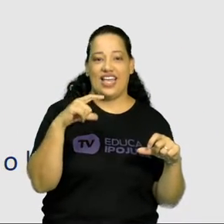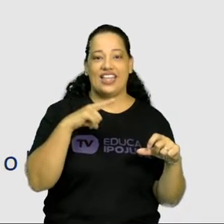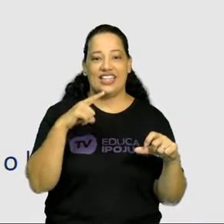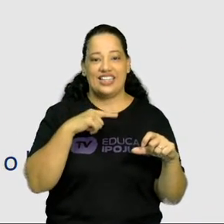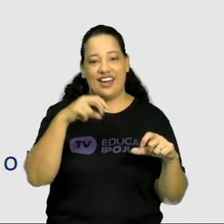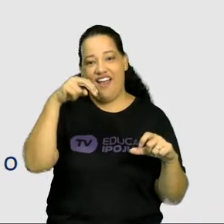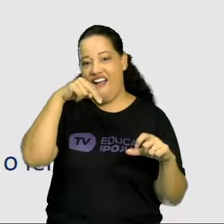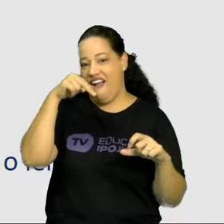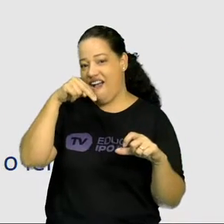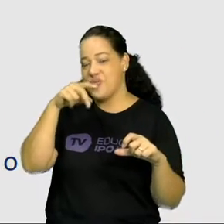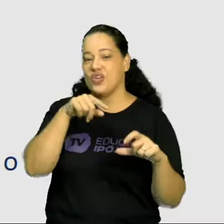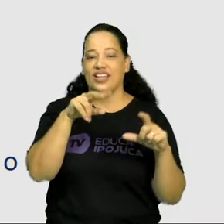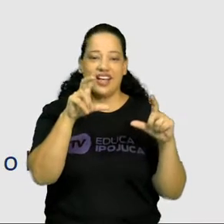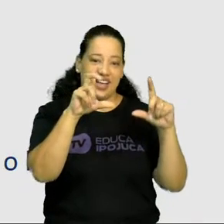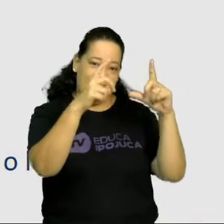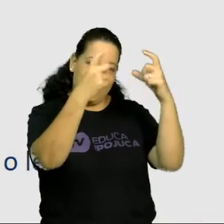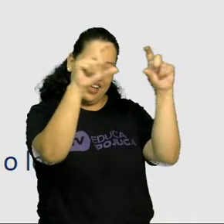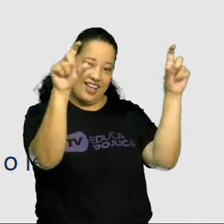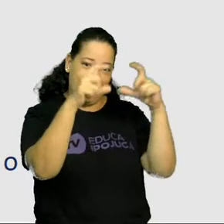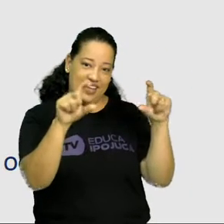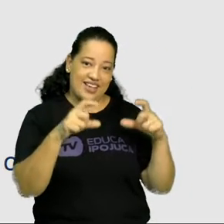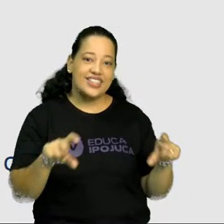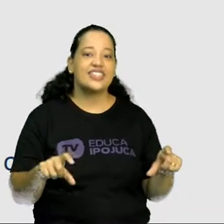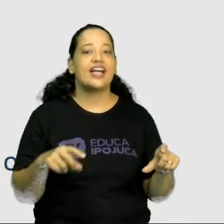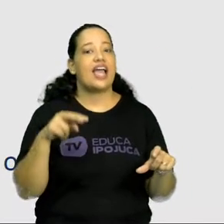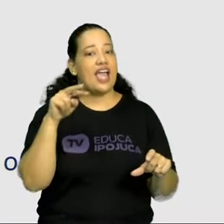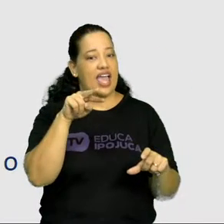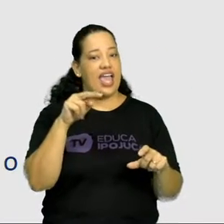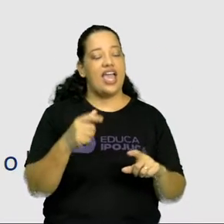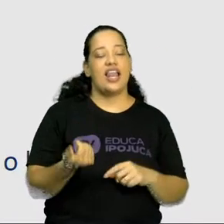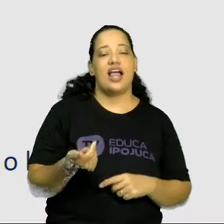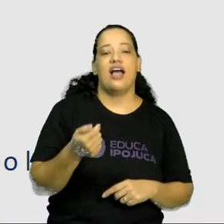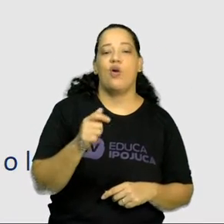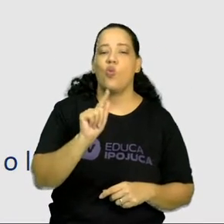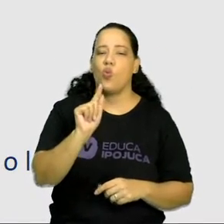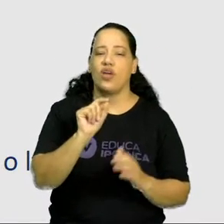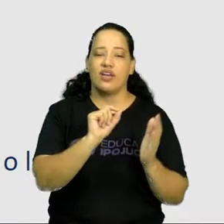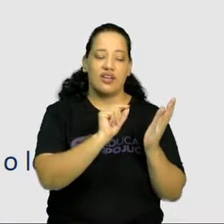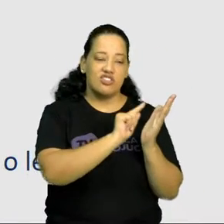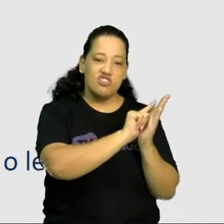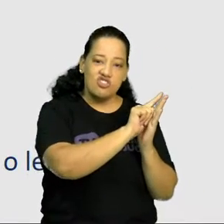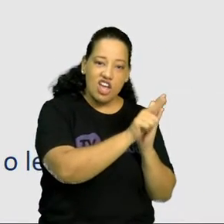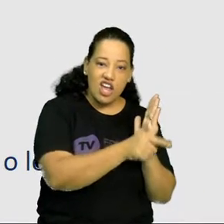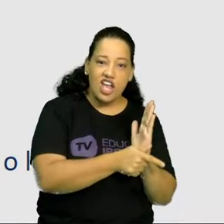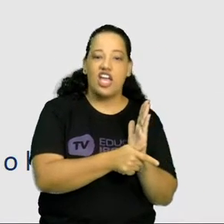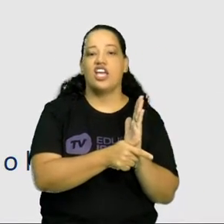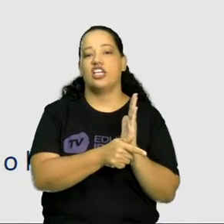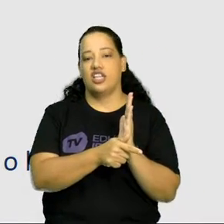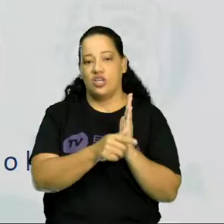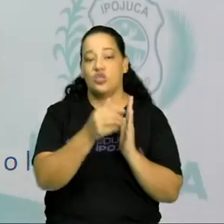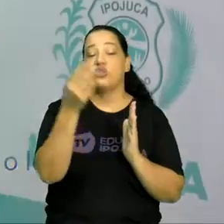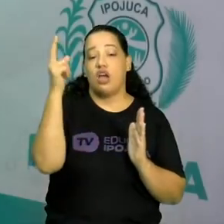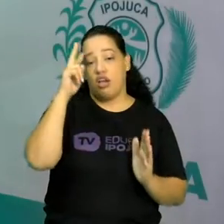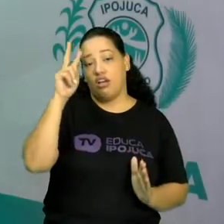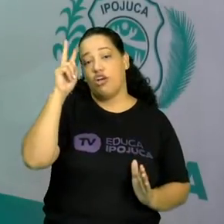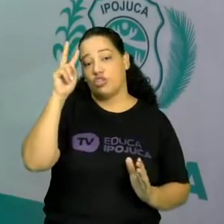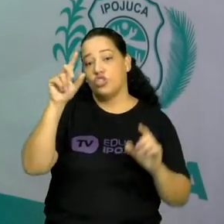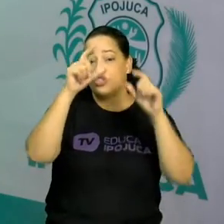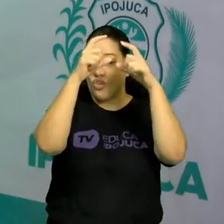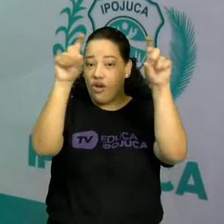Mônica para que vocês entendam. Isso aqui é o gênero de histórias em quadrinhos. E a sua função social é